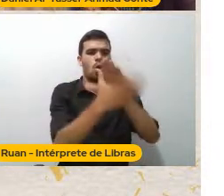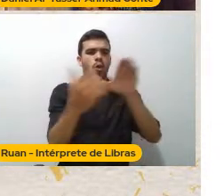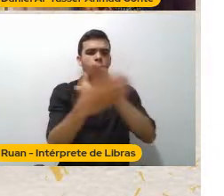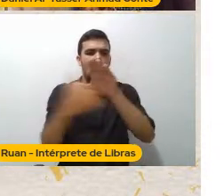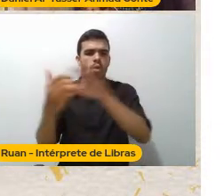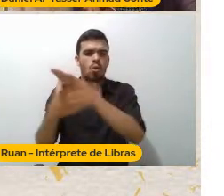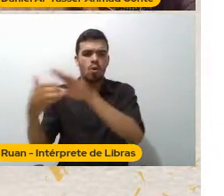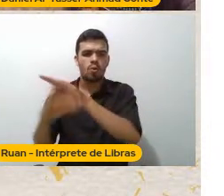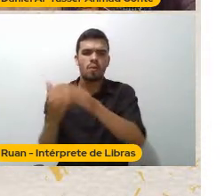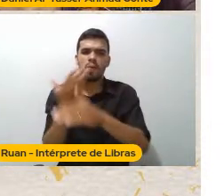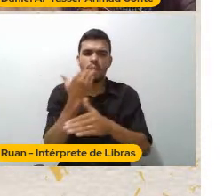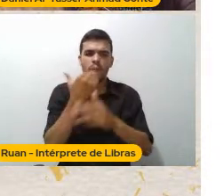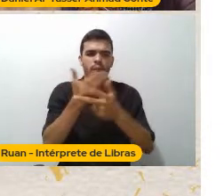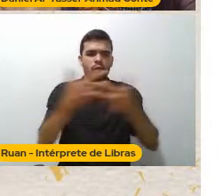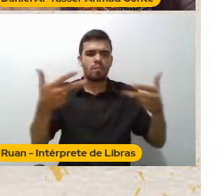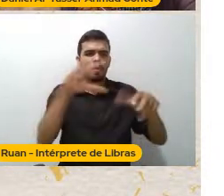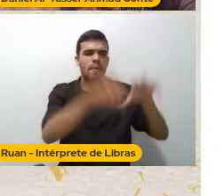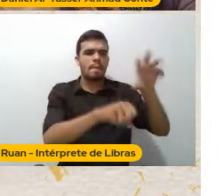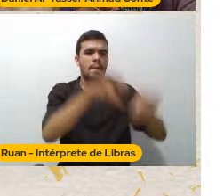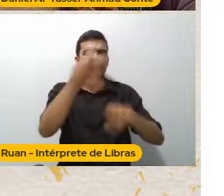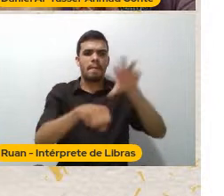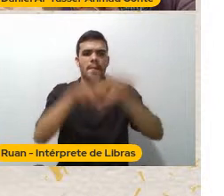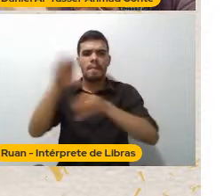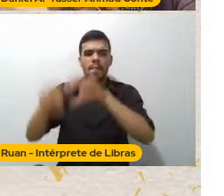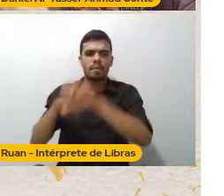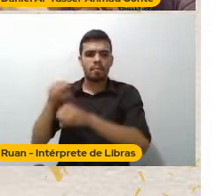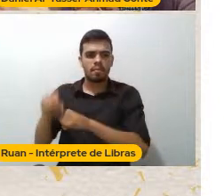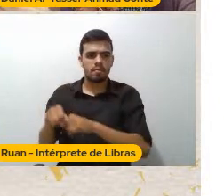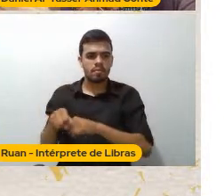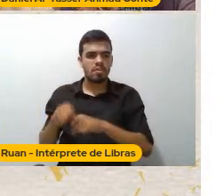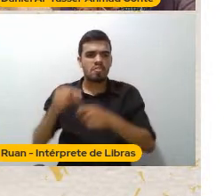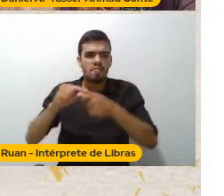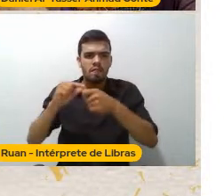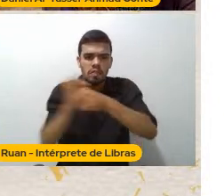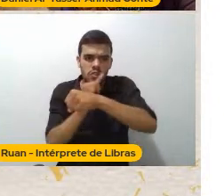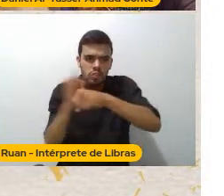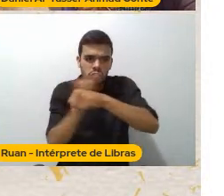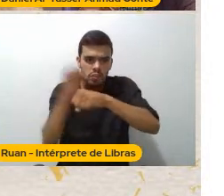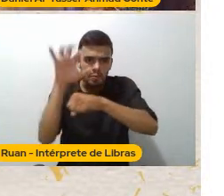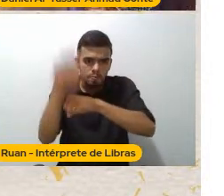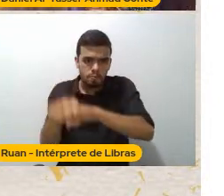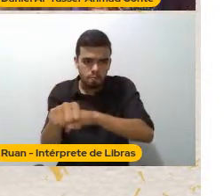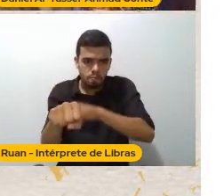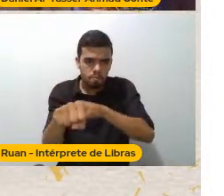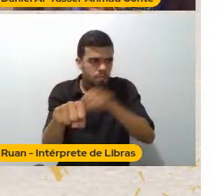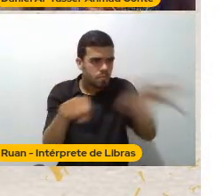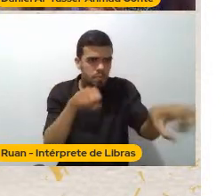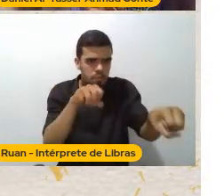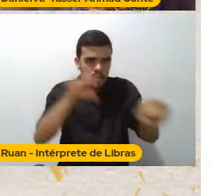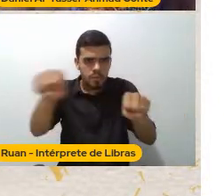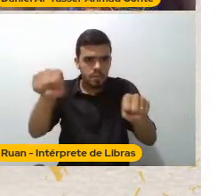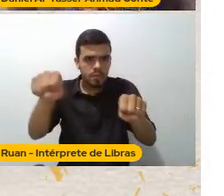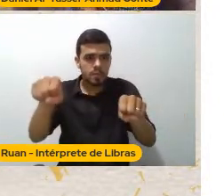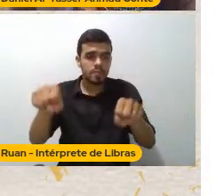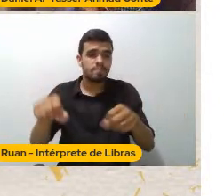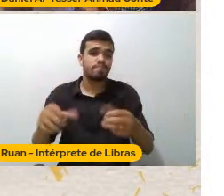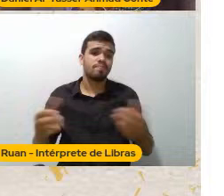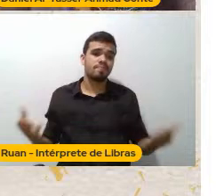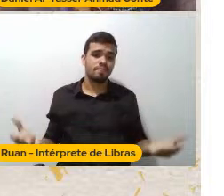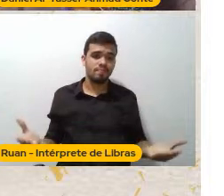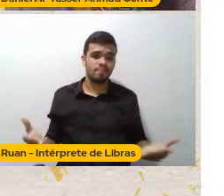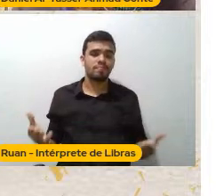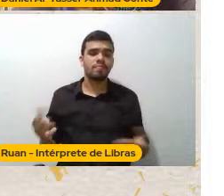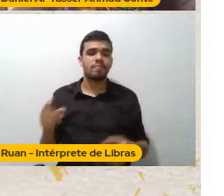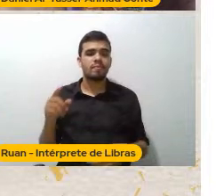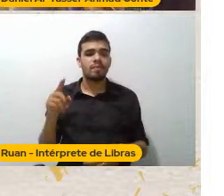Quando aparece uma evidência De inteligência Nos desenhos É para a construção De armadilhas